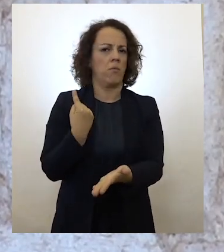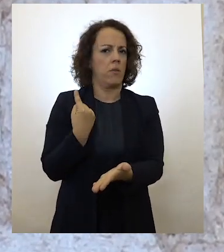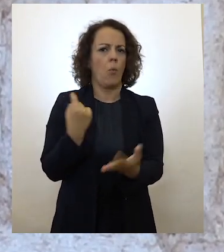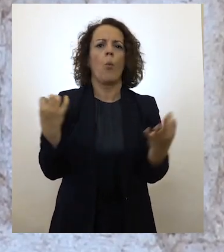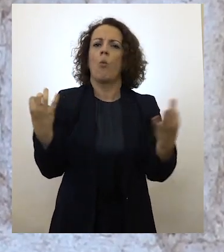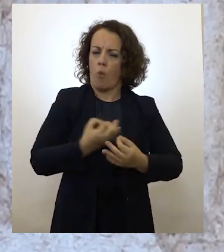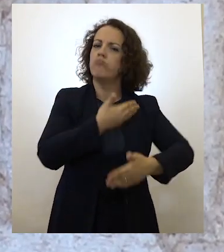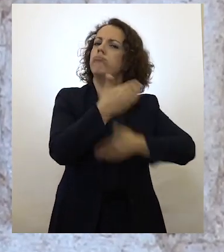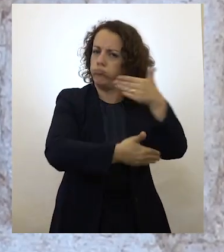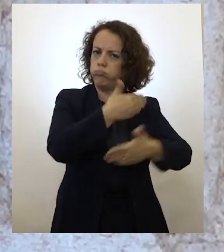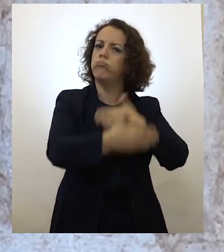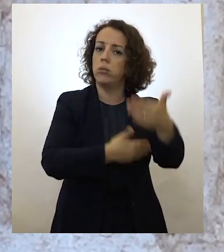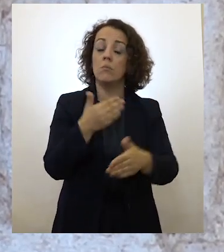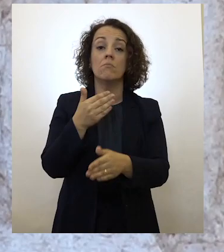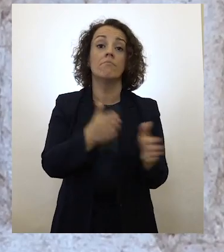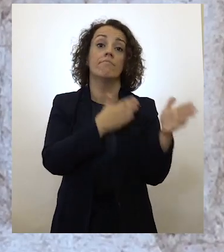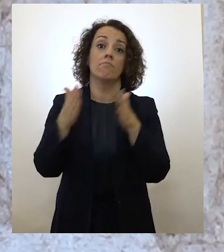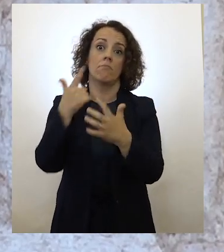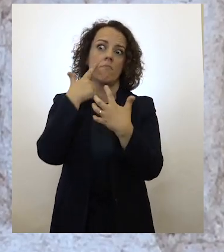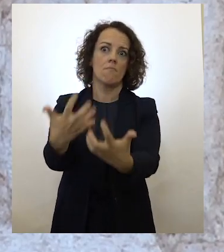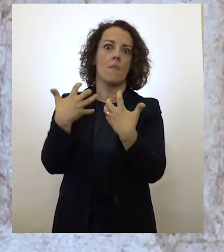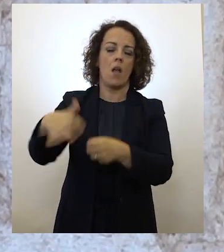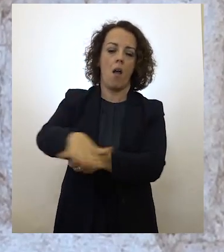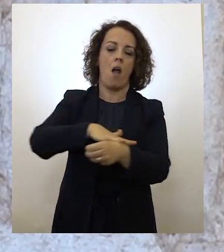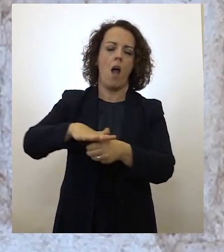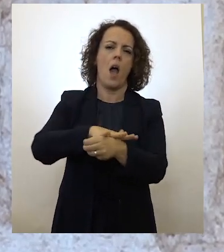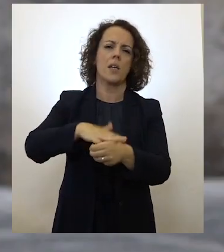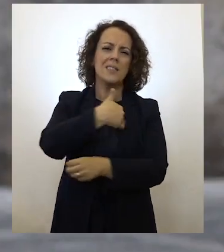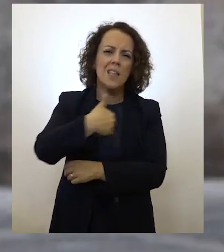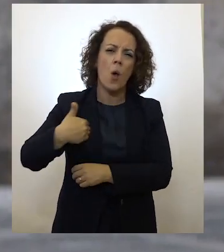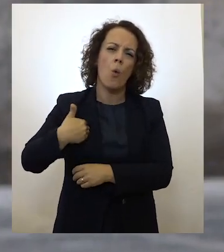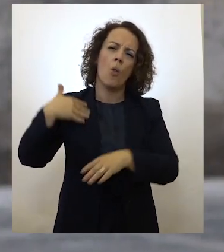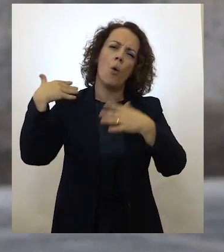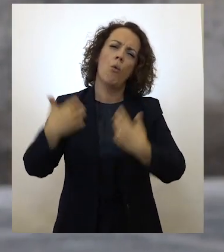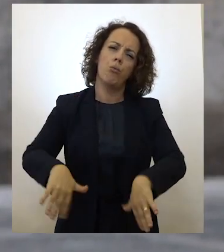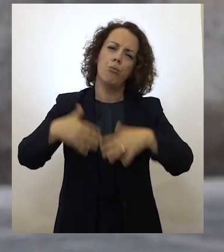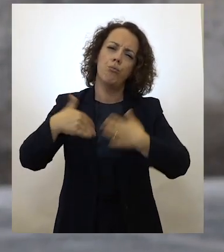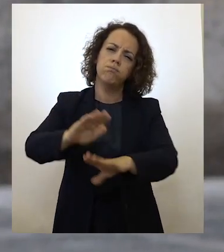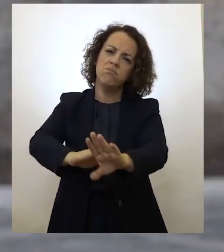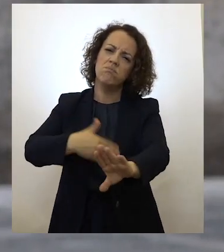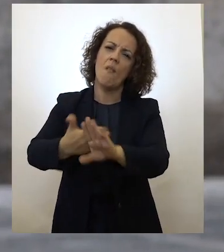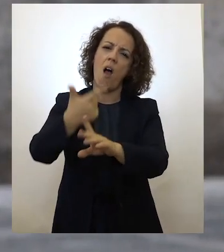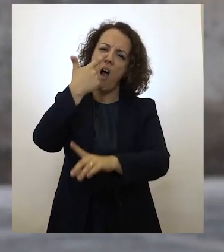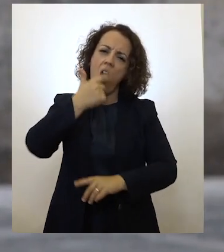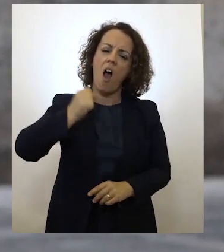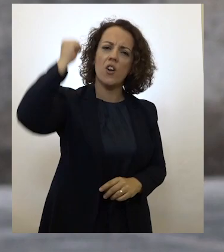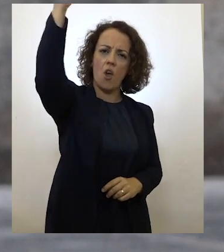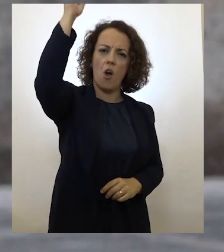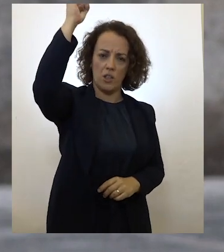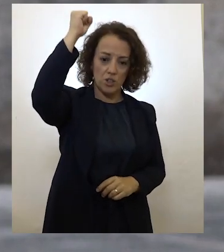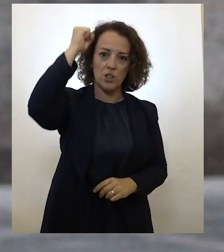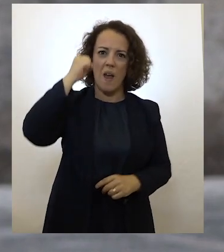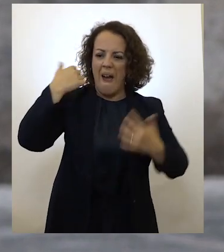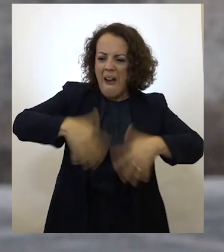E, sobretudo, porque na saúde tivemos heroísmo ilimitado. A fazer de